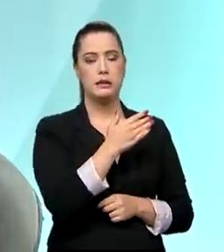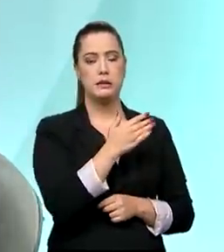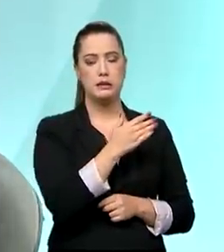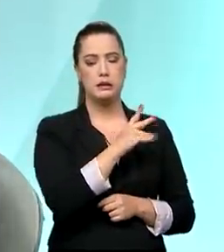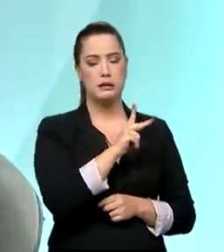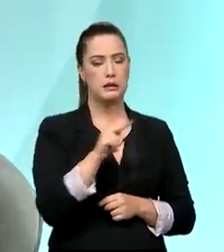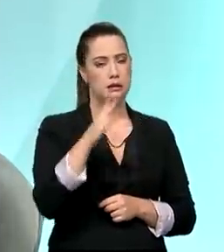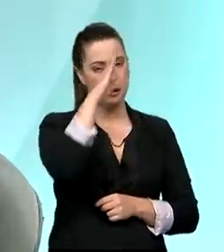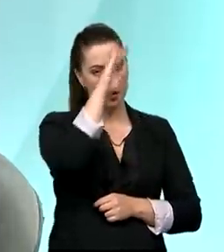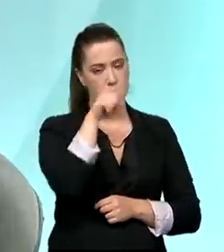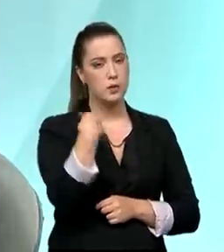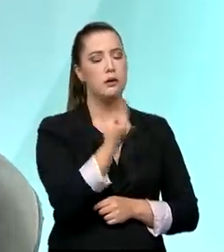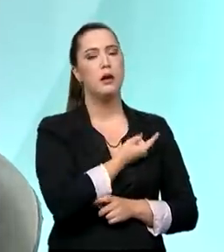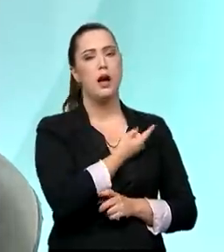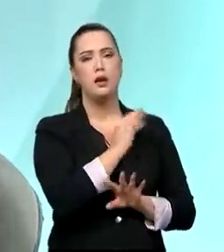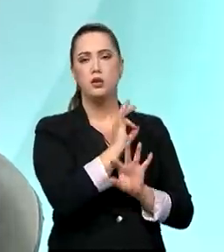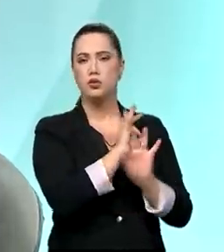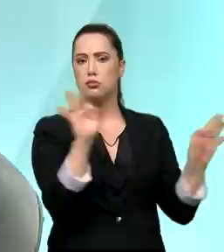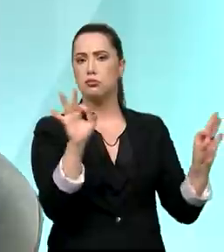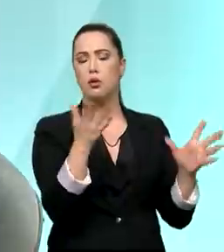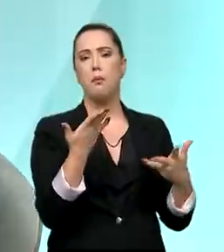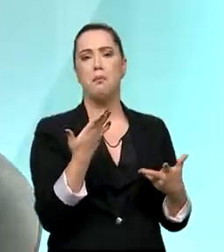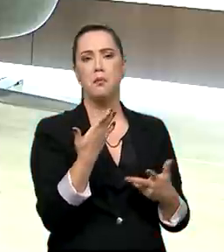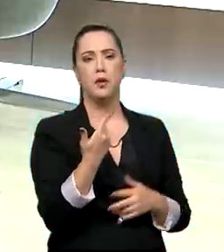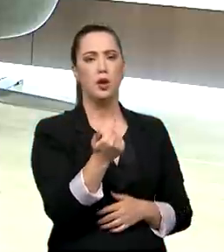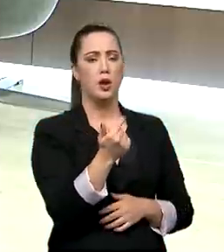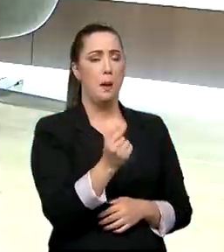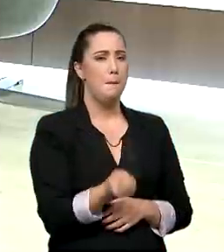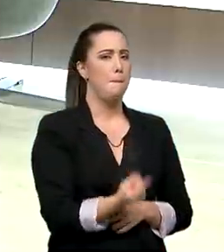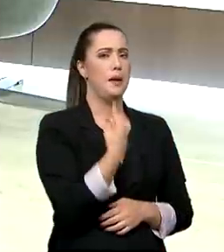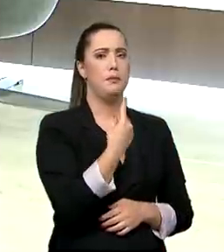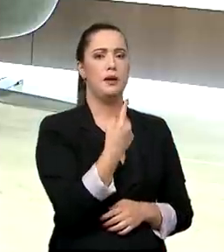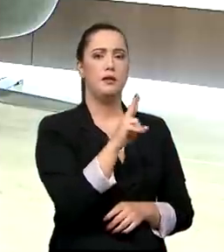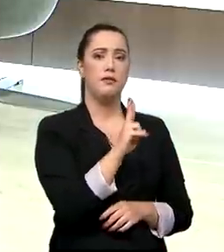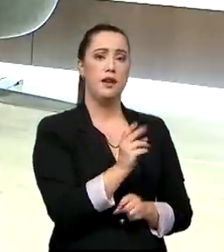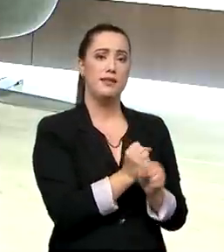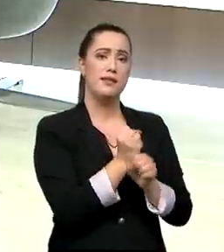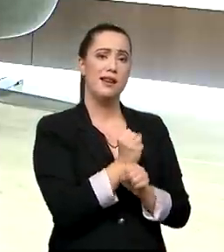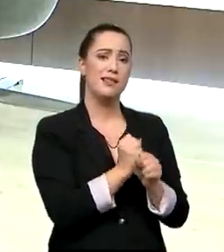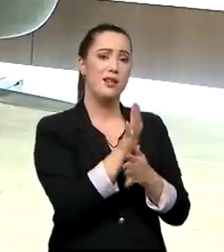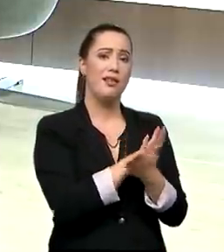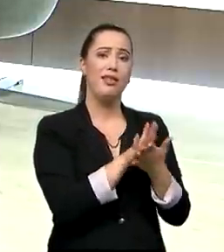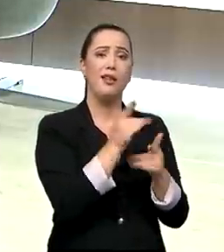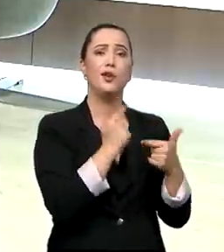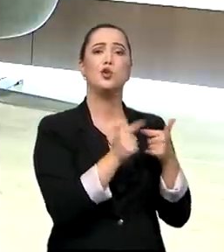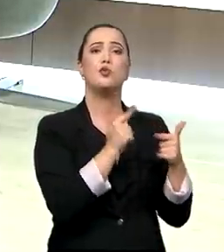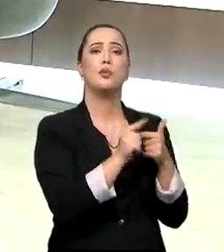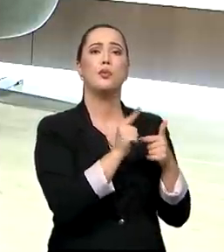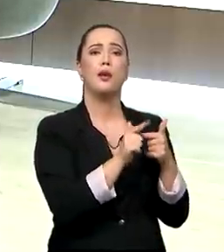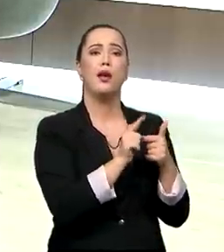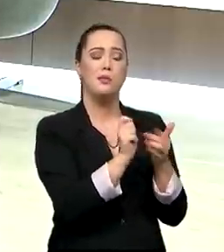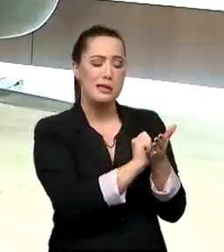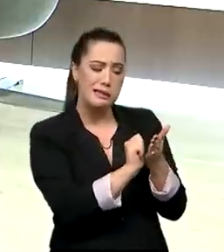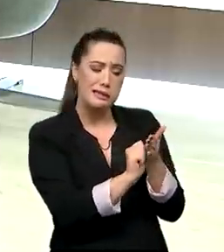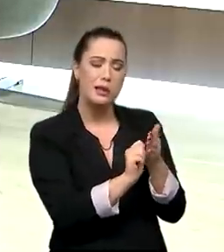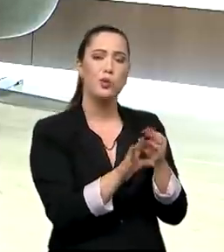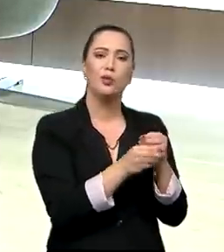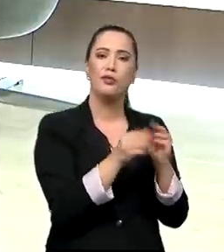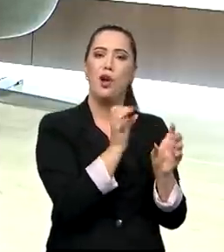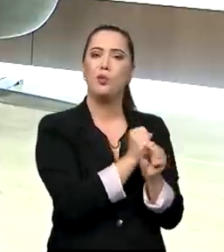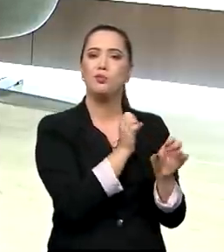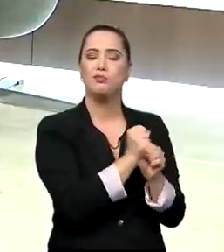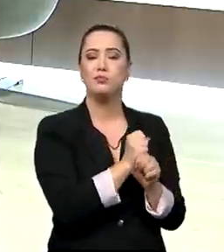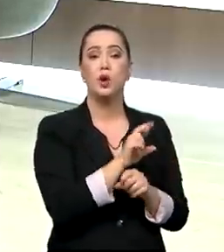nós resolvemos isso pela primeira vez em 10 anos. O que significa, quando nós estamos conversando sobre isso? Que você tem